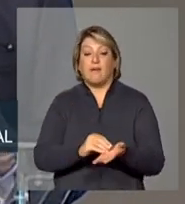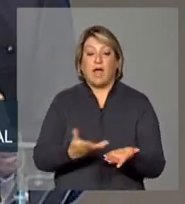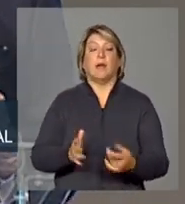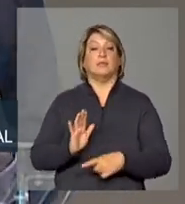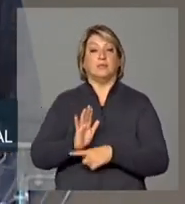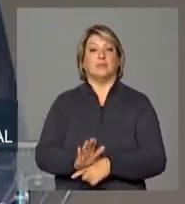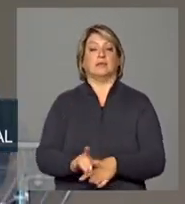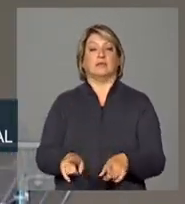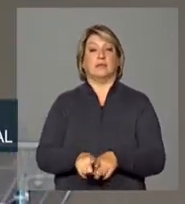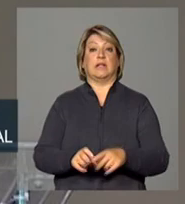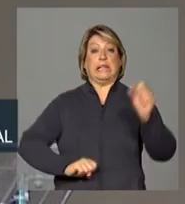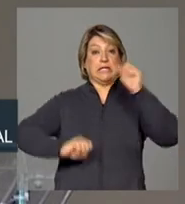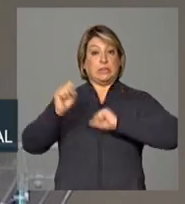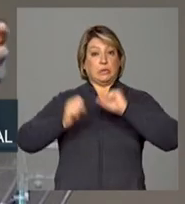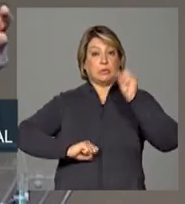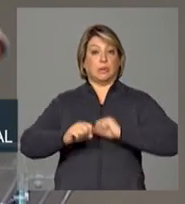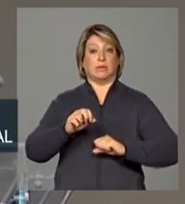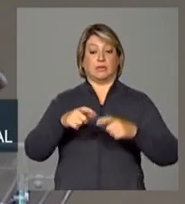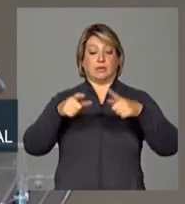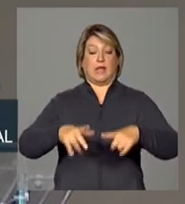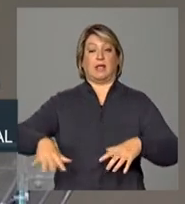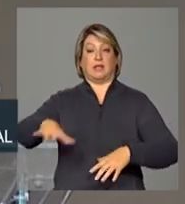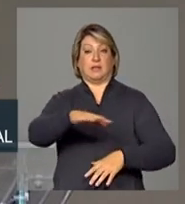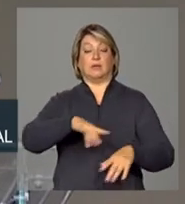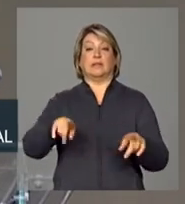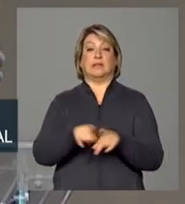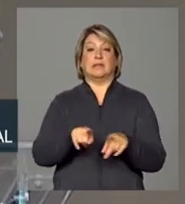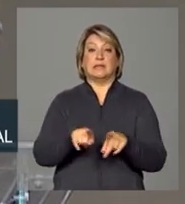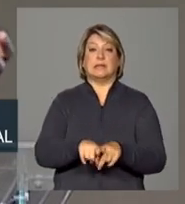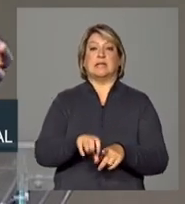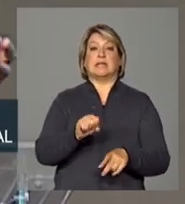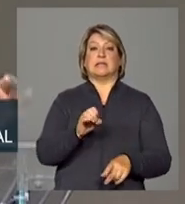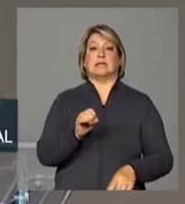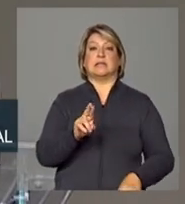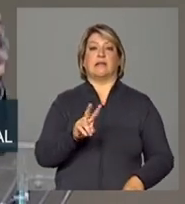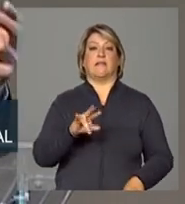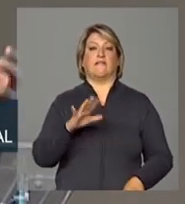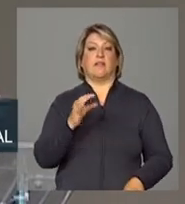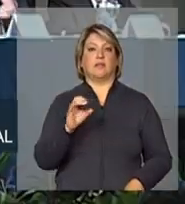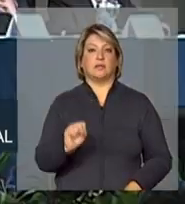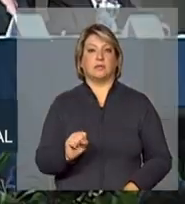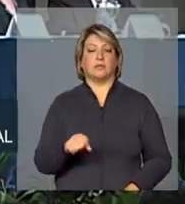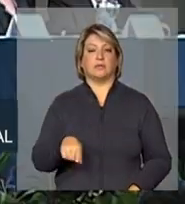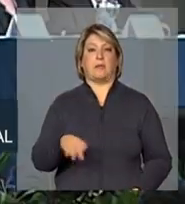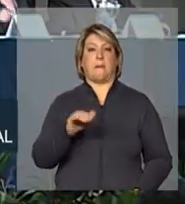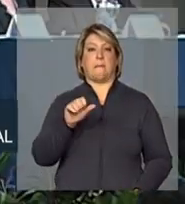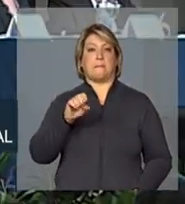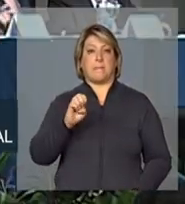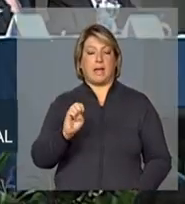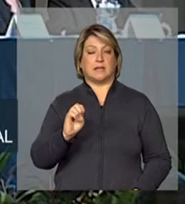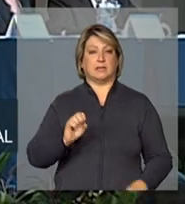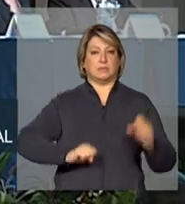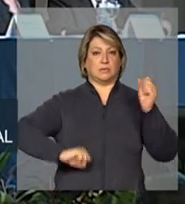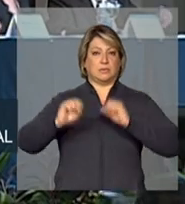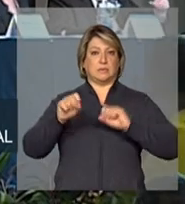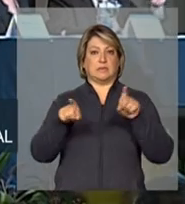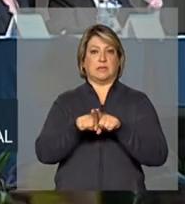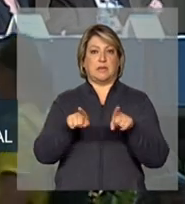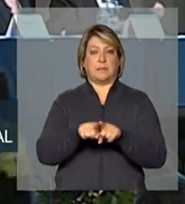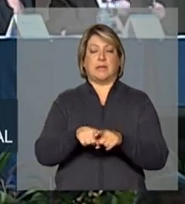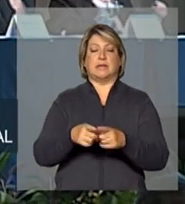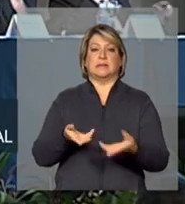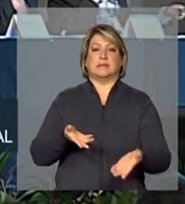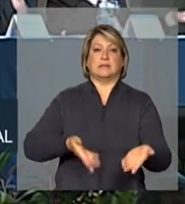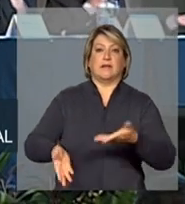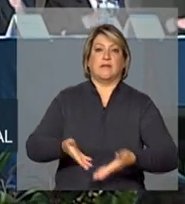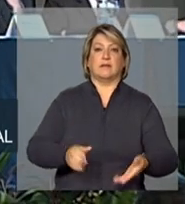é preciso ir nos serviços da base regional industrial e de serviços